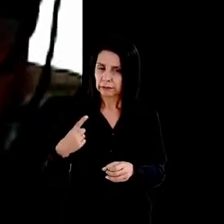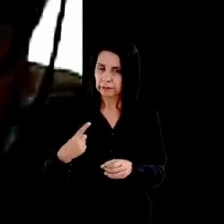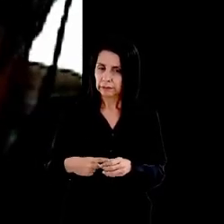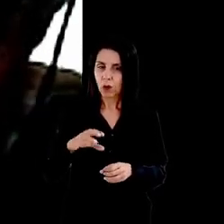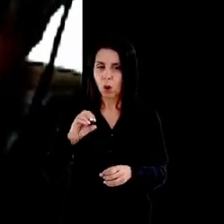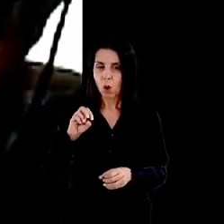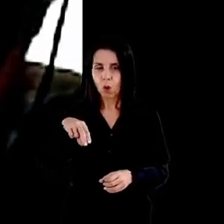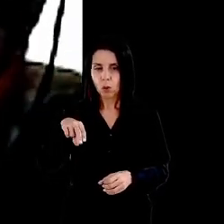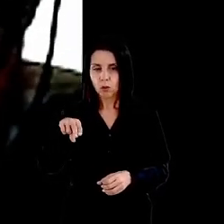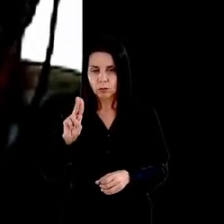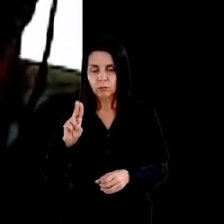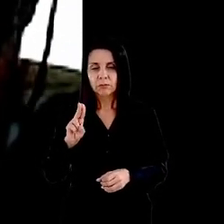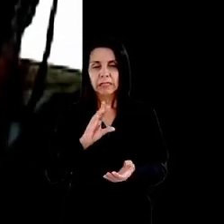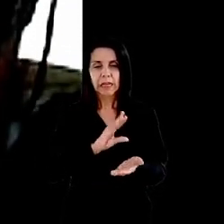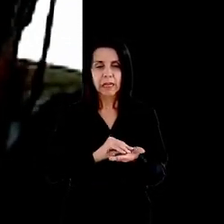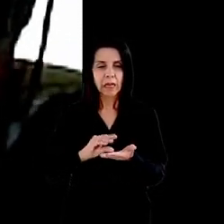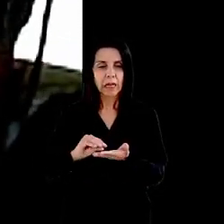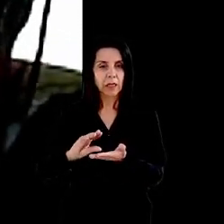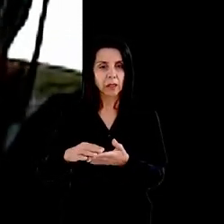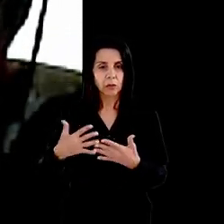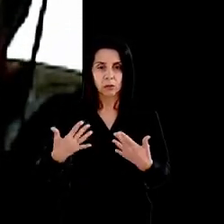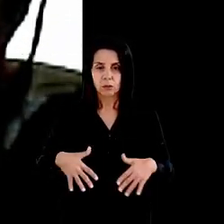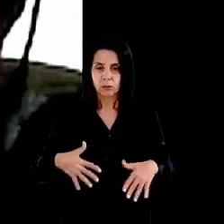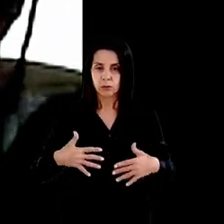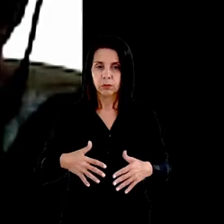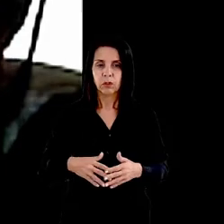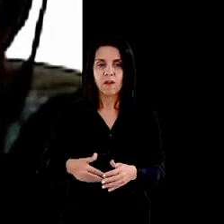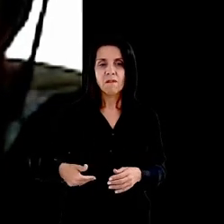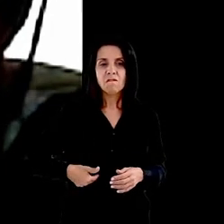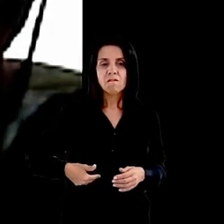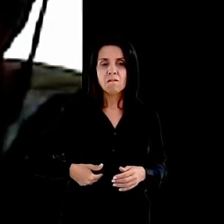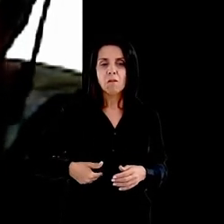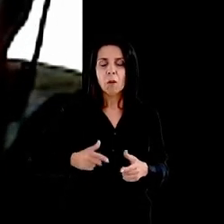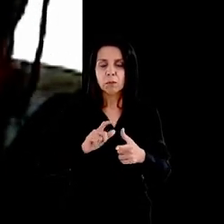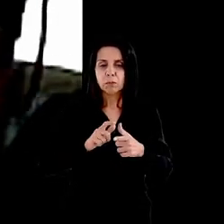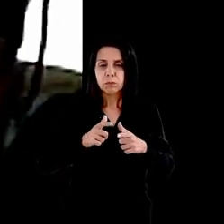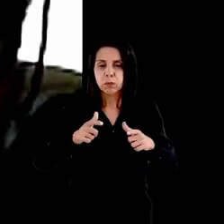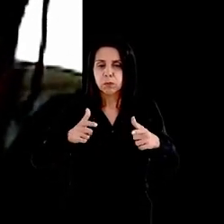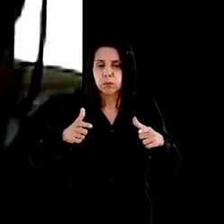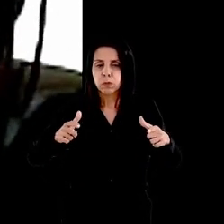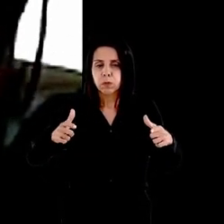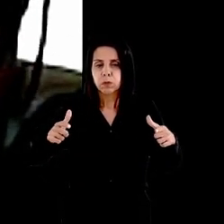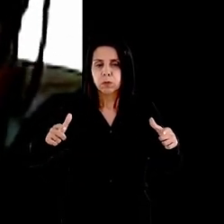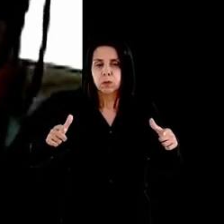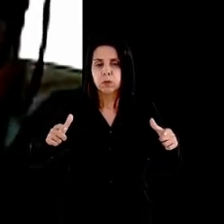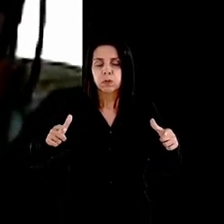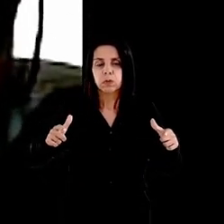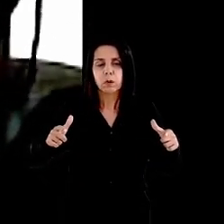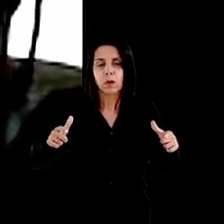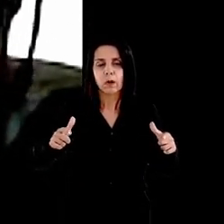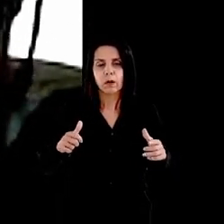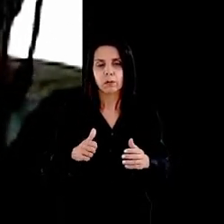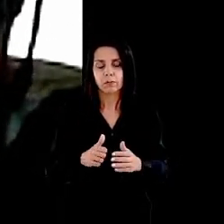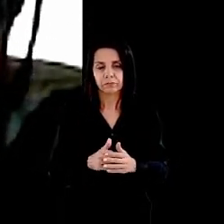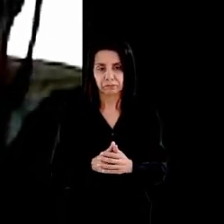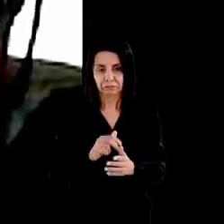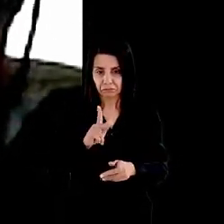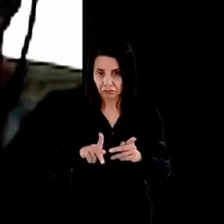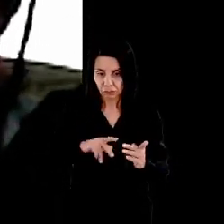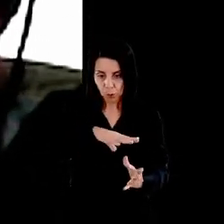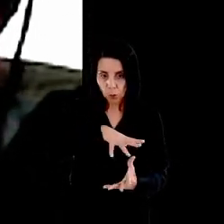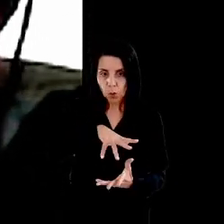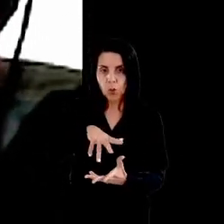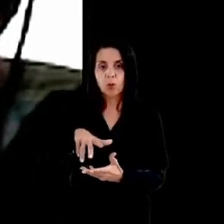traz dados alarmantes do mundo a fome cresce e atinge 9.8% da população global aproximadamente